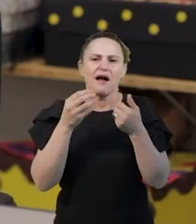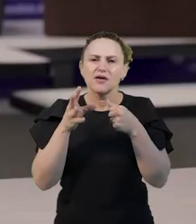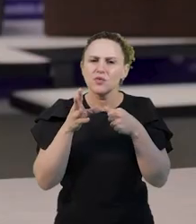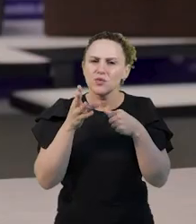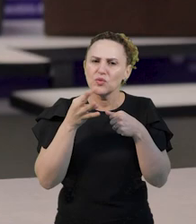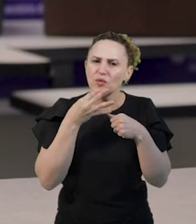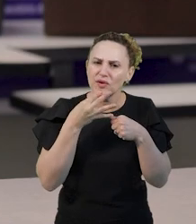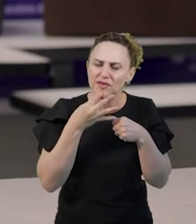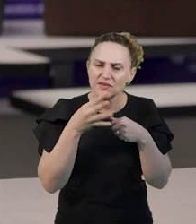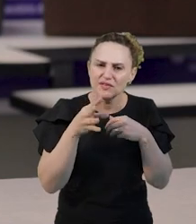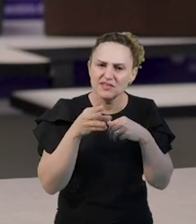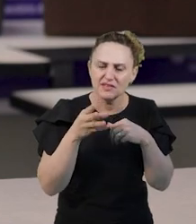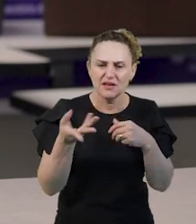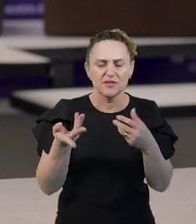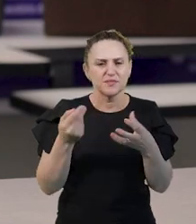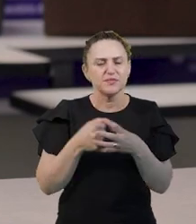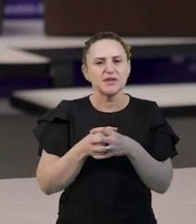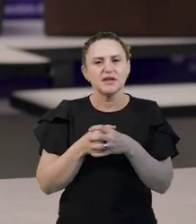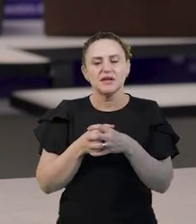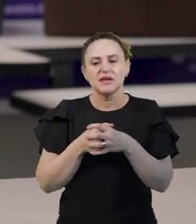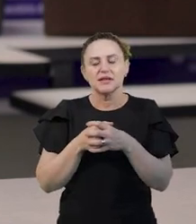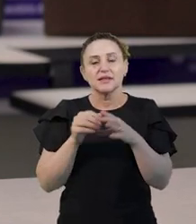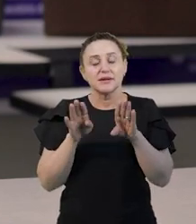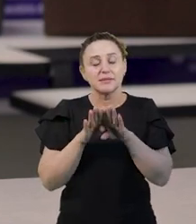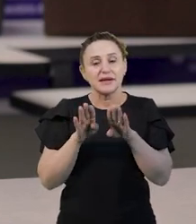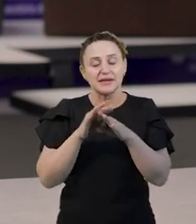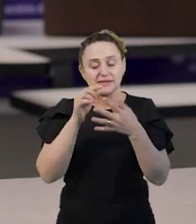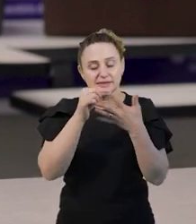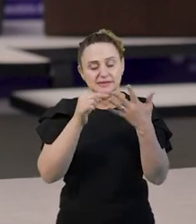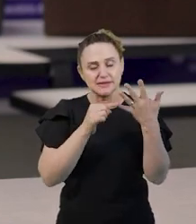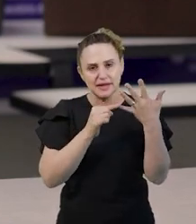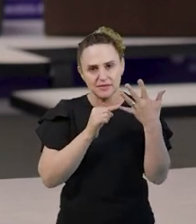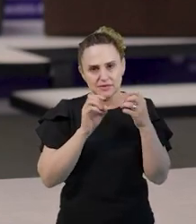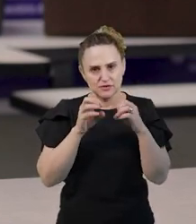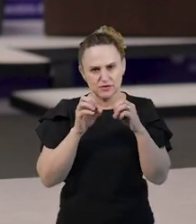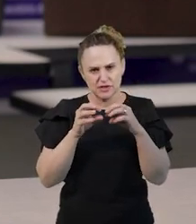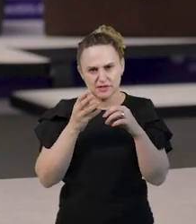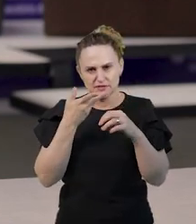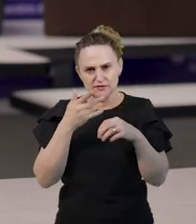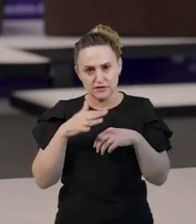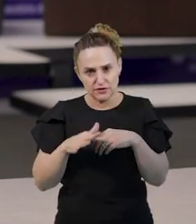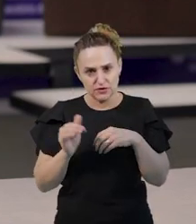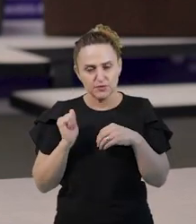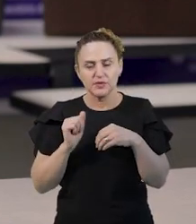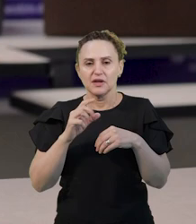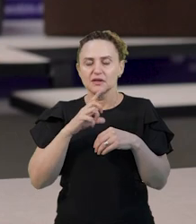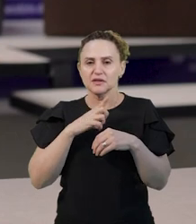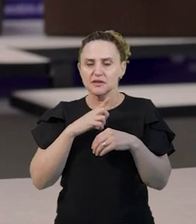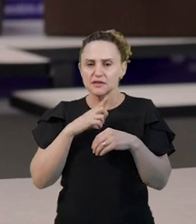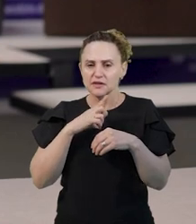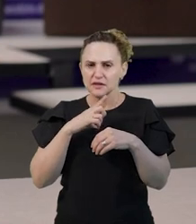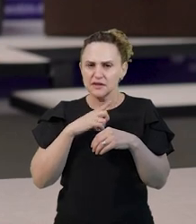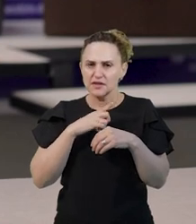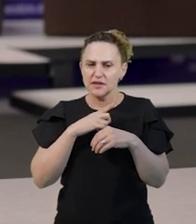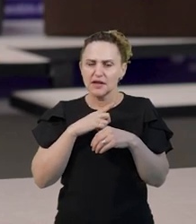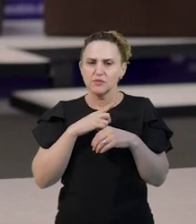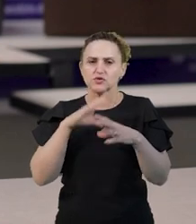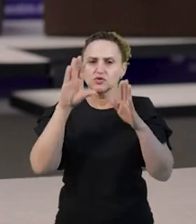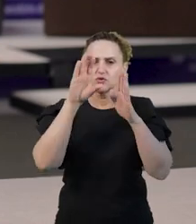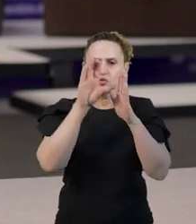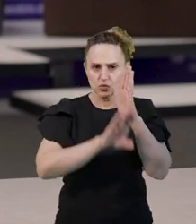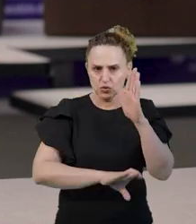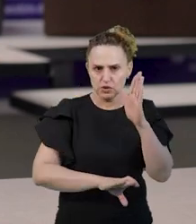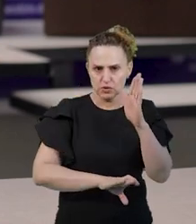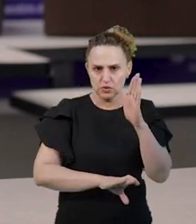Também, na etapa da educação infantil, nós temos os campos de experiência como um arranjo curricular